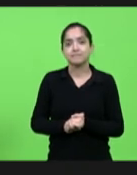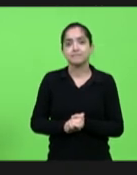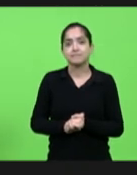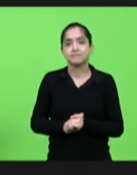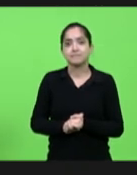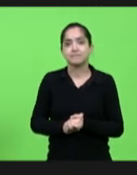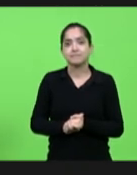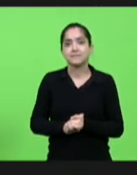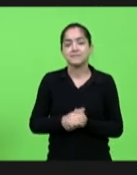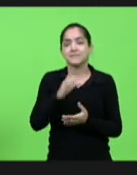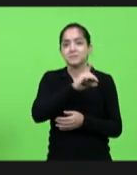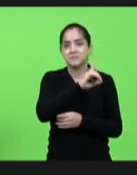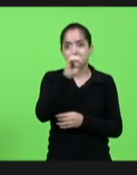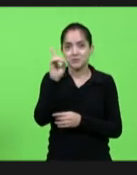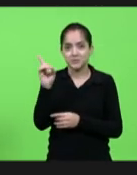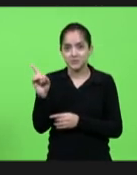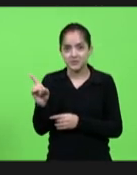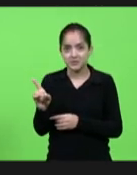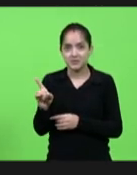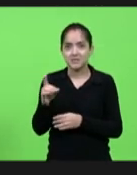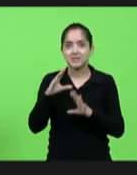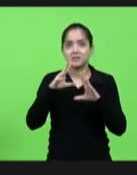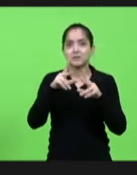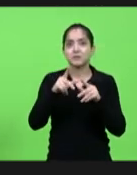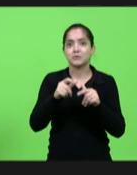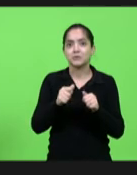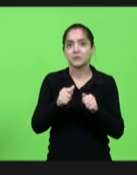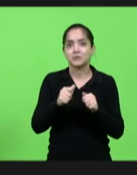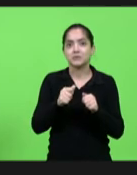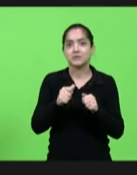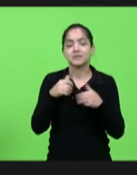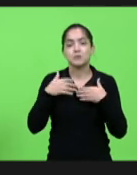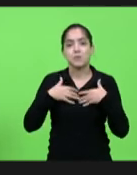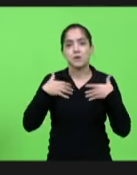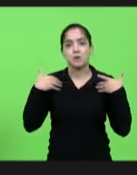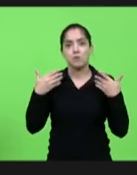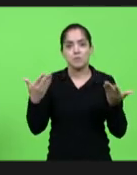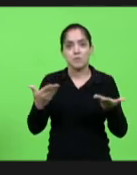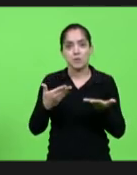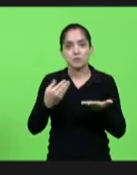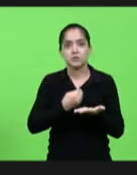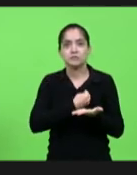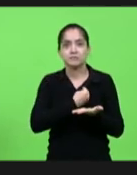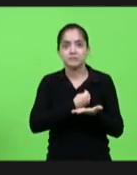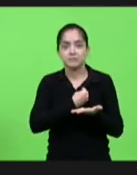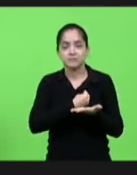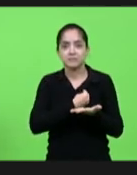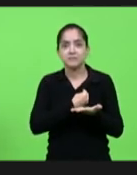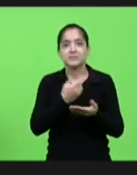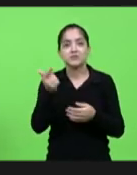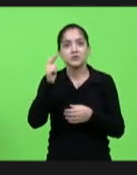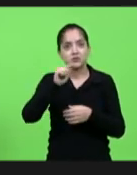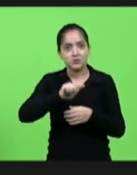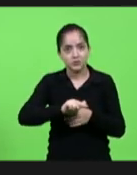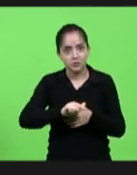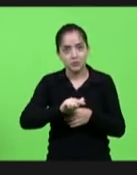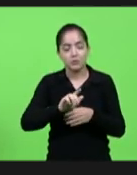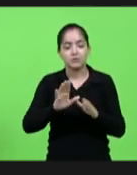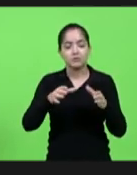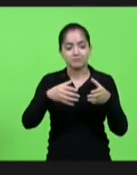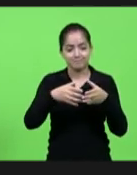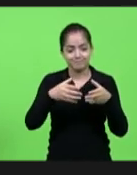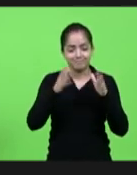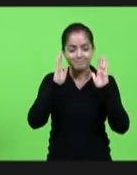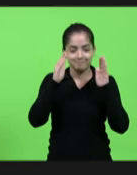bom dia a todas e todos é uma honra estar aqui nessa a instalação da frente